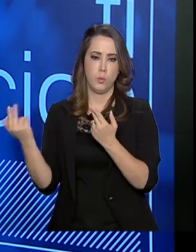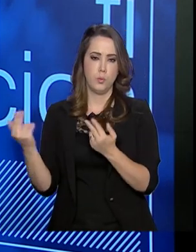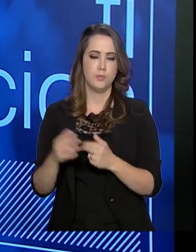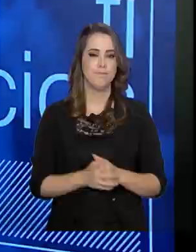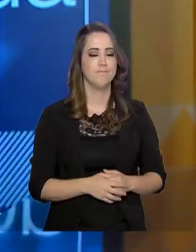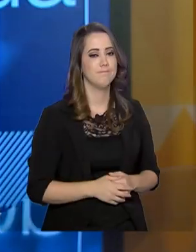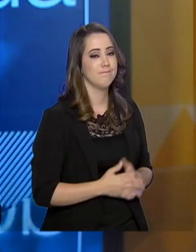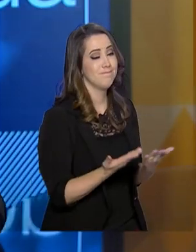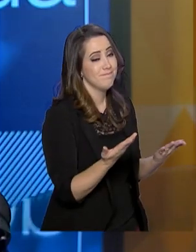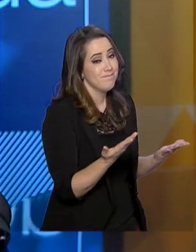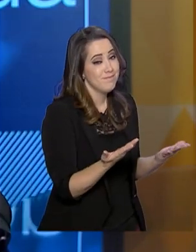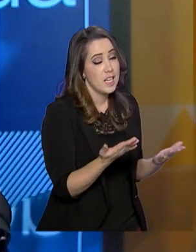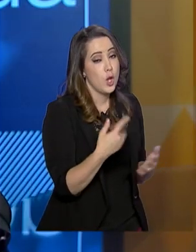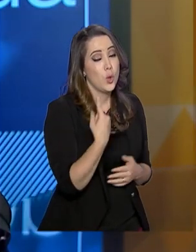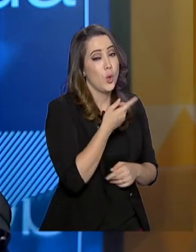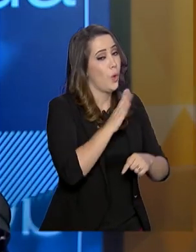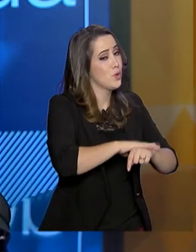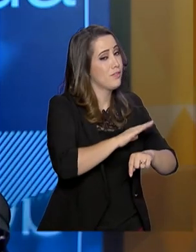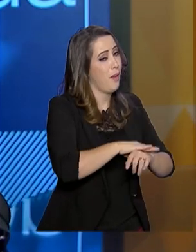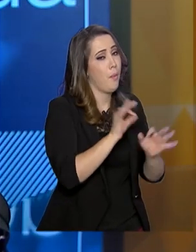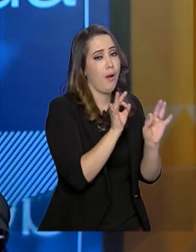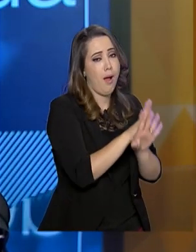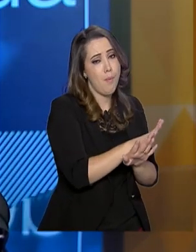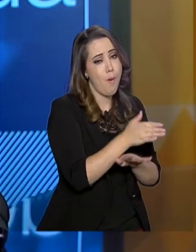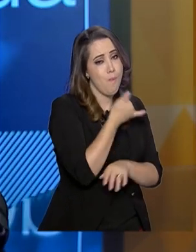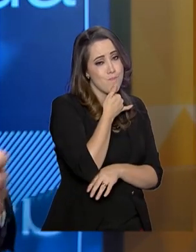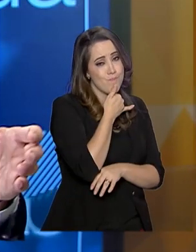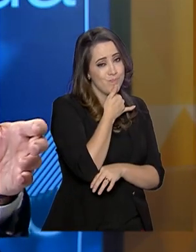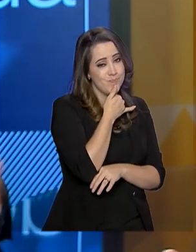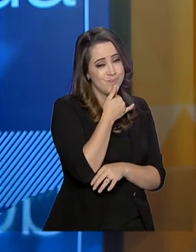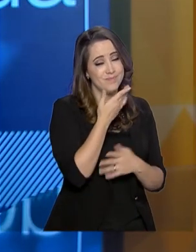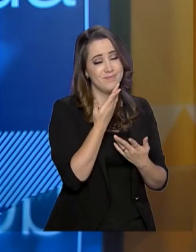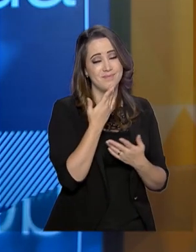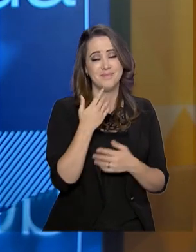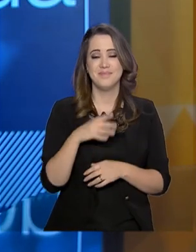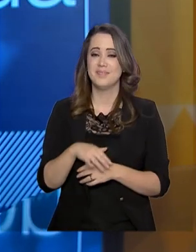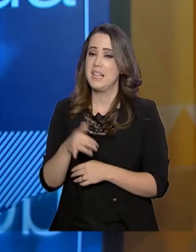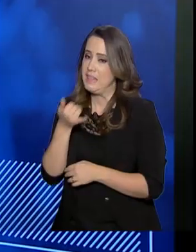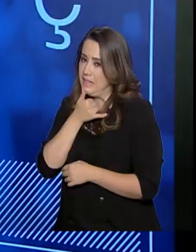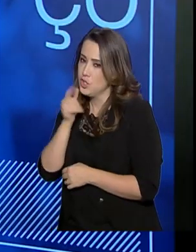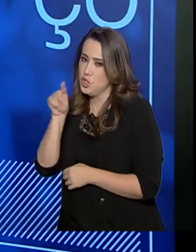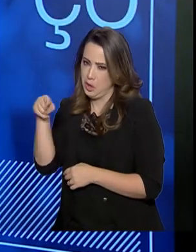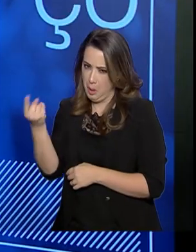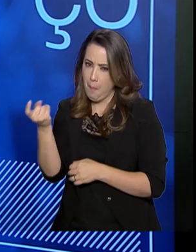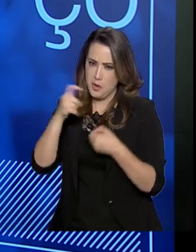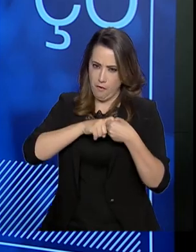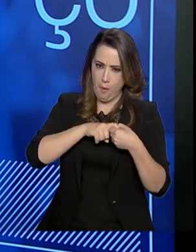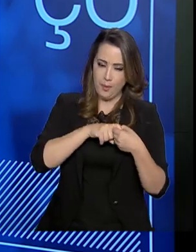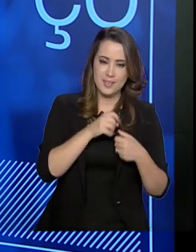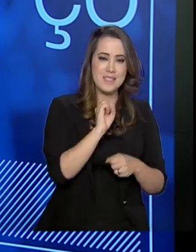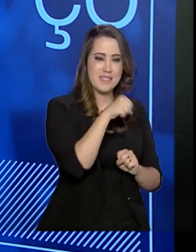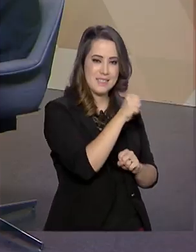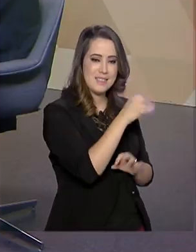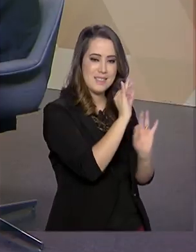Secretário, infelizmente, nosso tempo acabou. Uma pena. Mas vamos... Vou retornar, né? Com certeza.